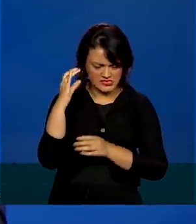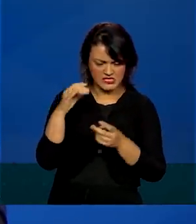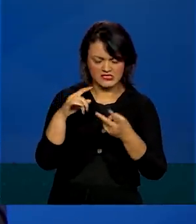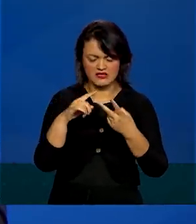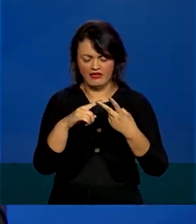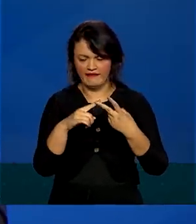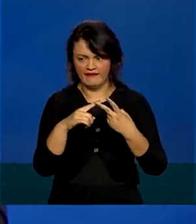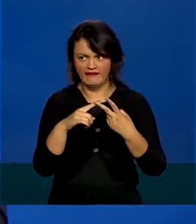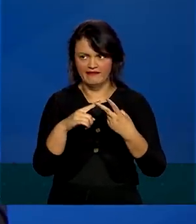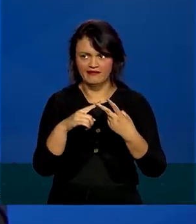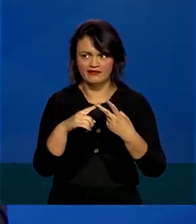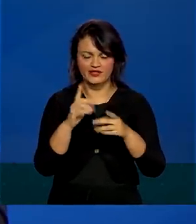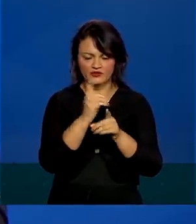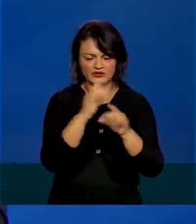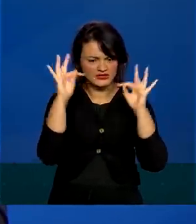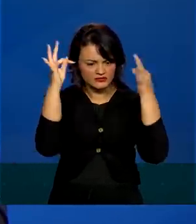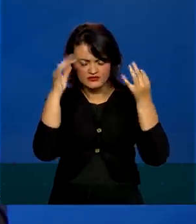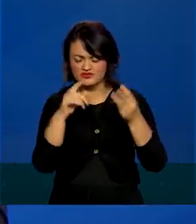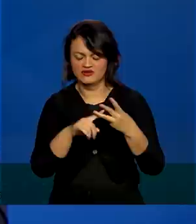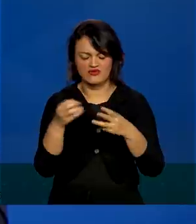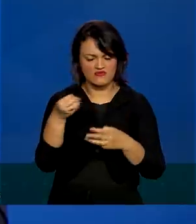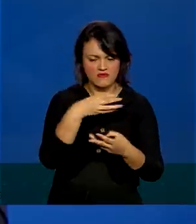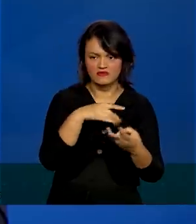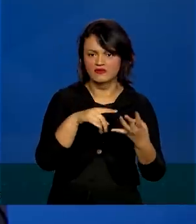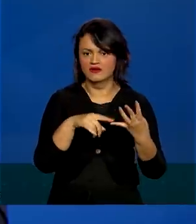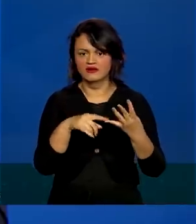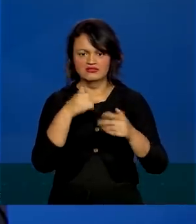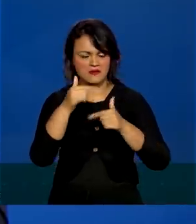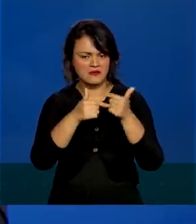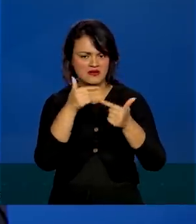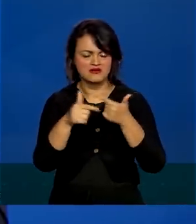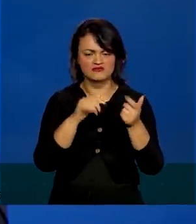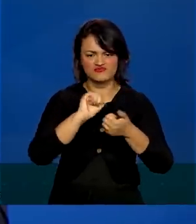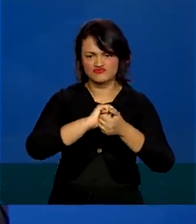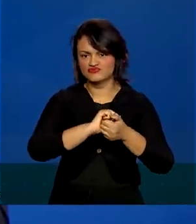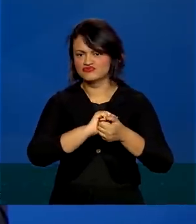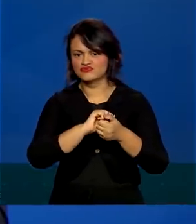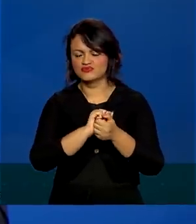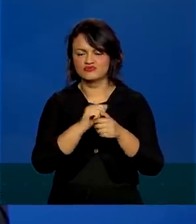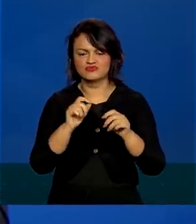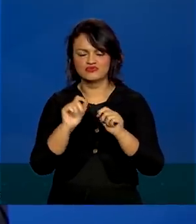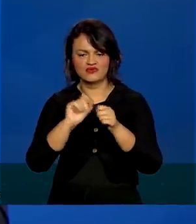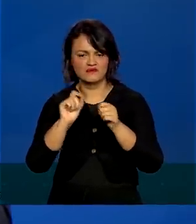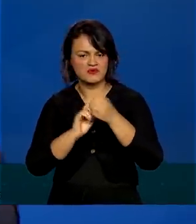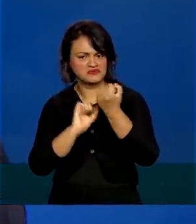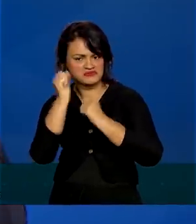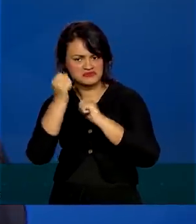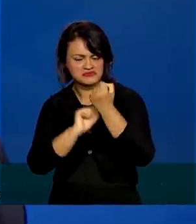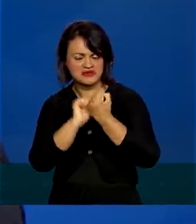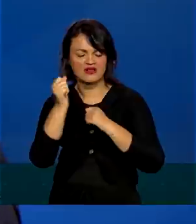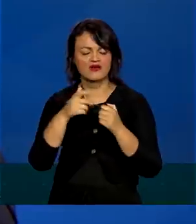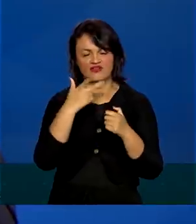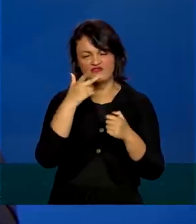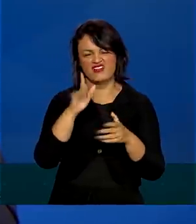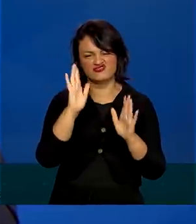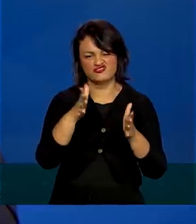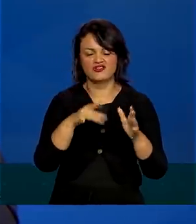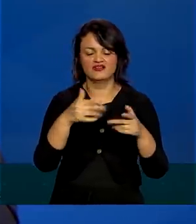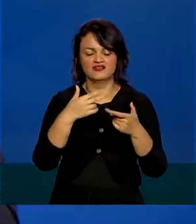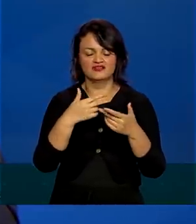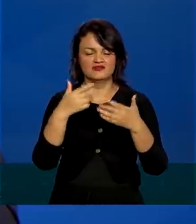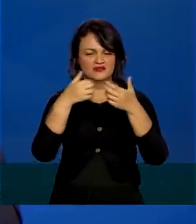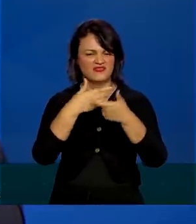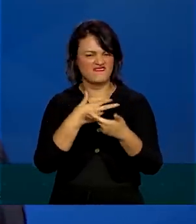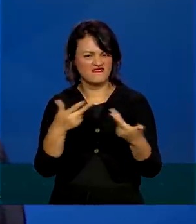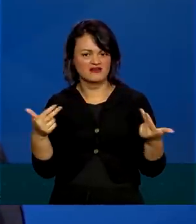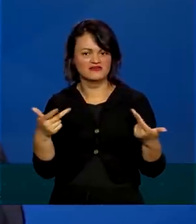parte de tecnologia, inovações, trabalhando com a produção industrial. Eu acabei de falar sobre uma série de